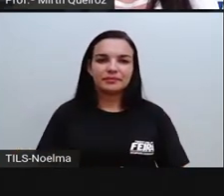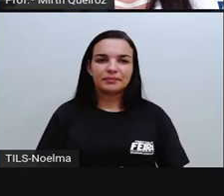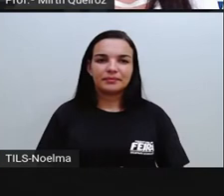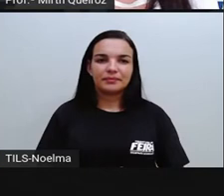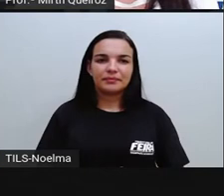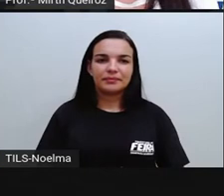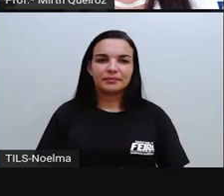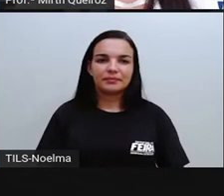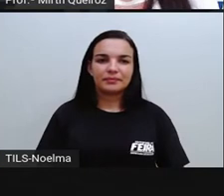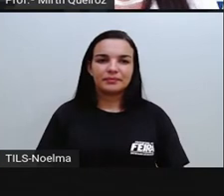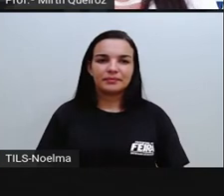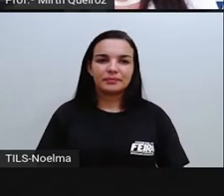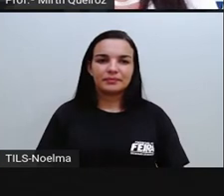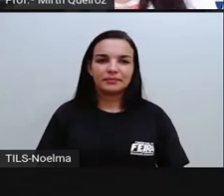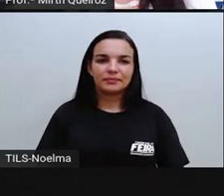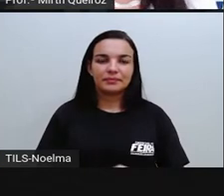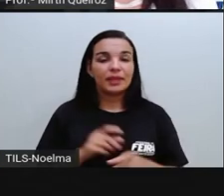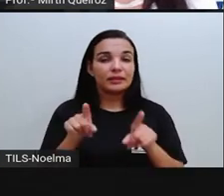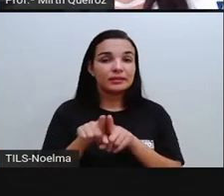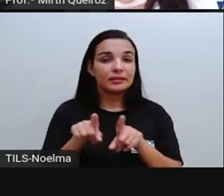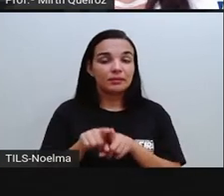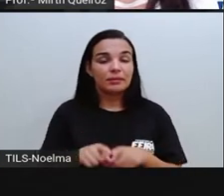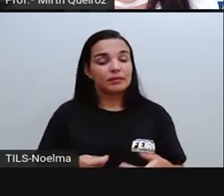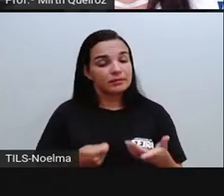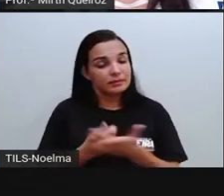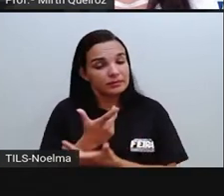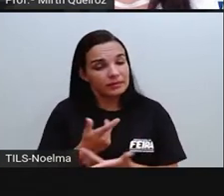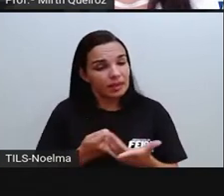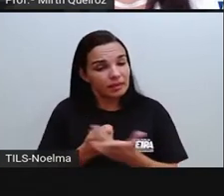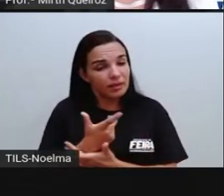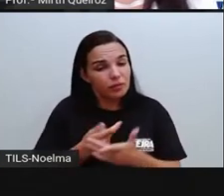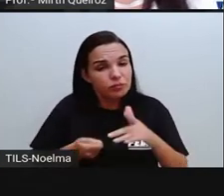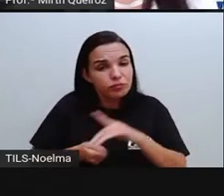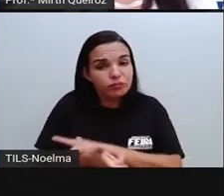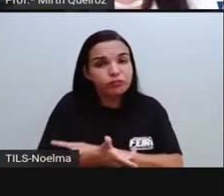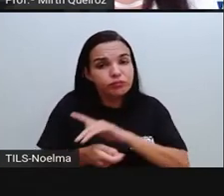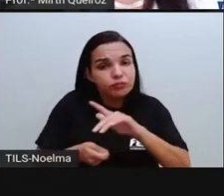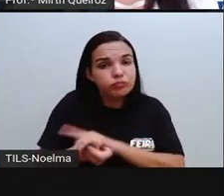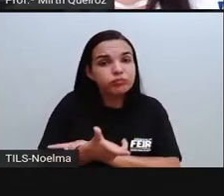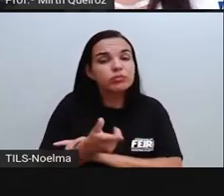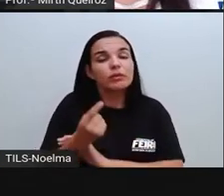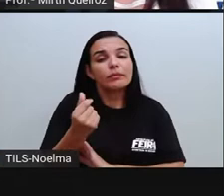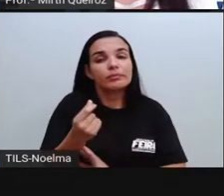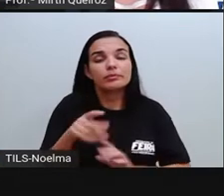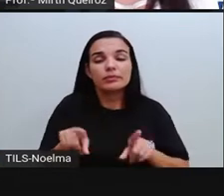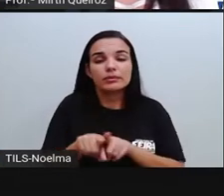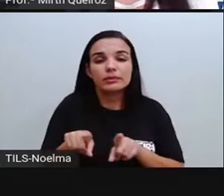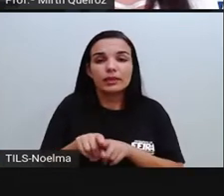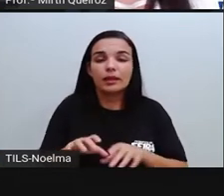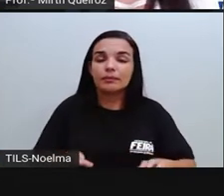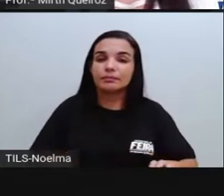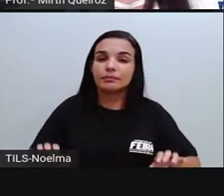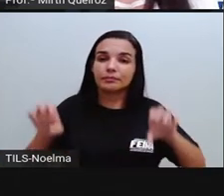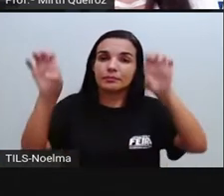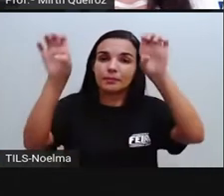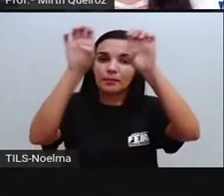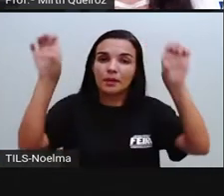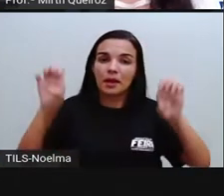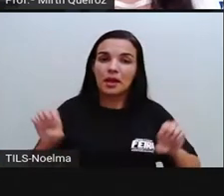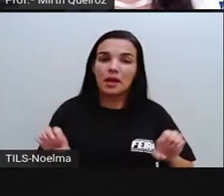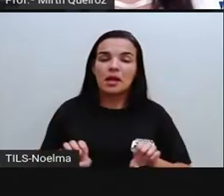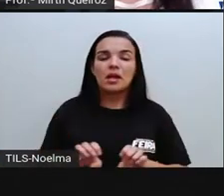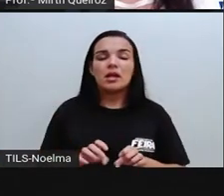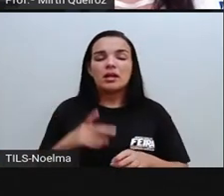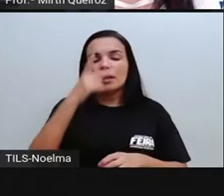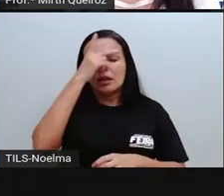centro-oeste. Os investimentos em infraestrutura também foi outro dos motivos, né? Que fez com que as pessoas